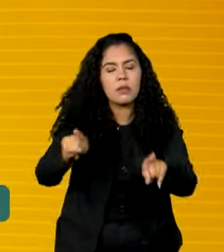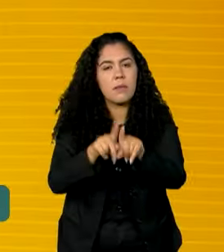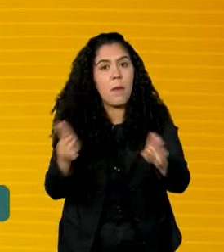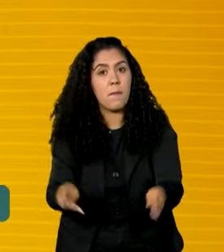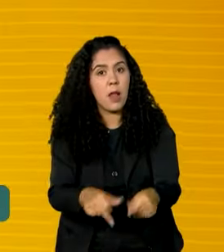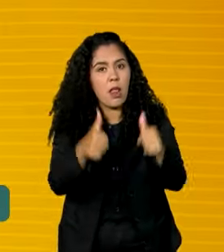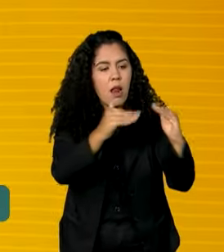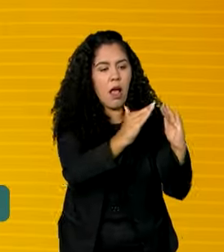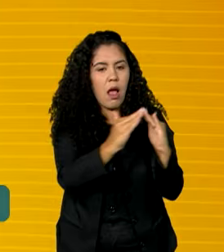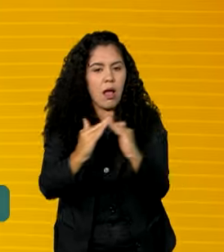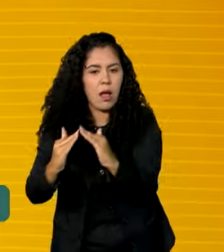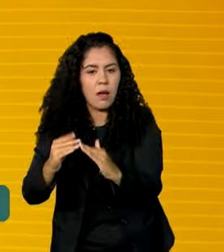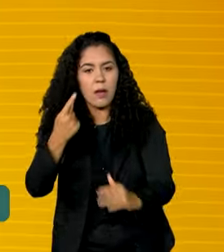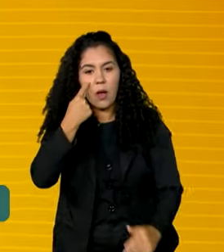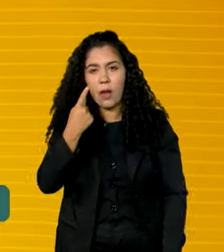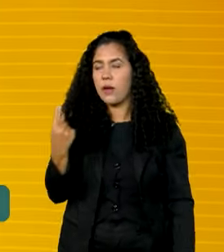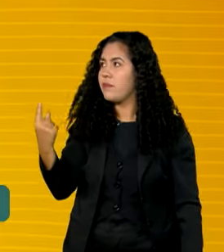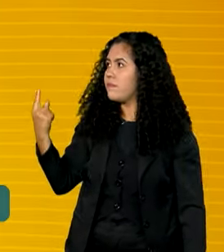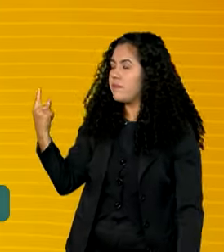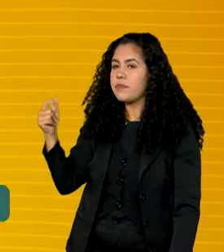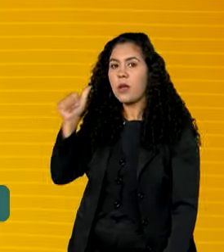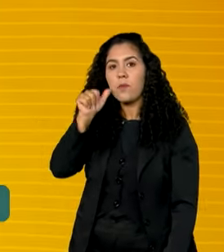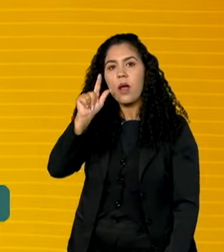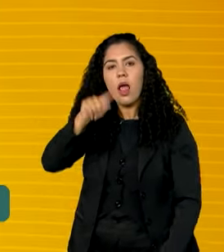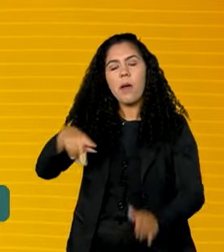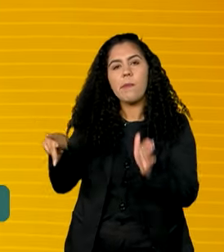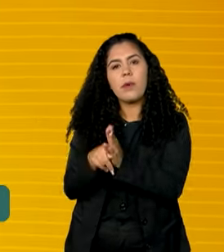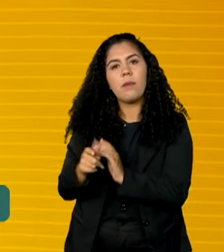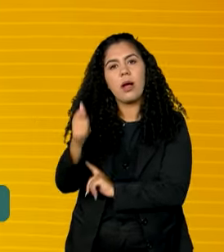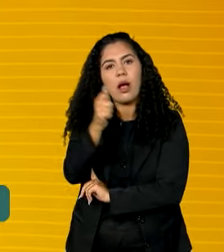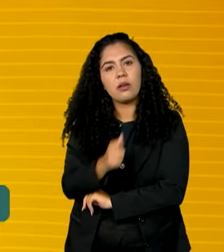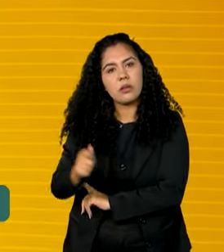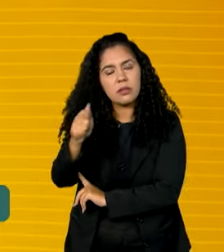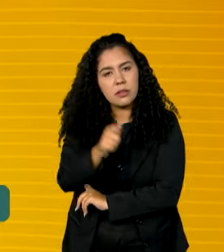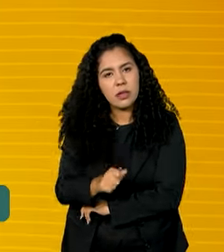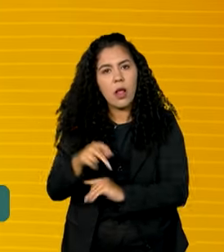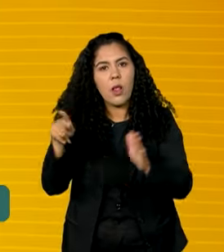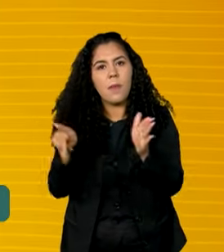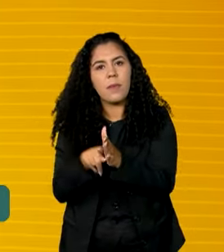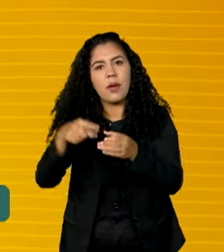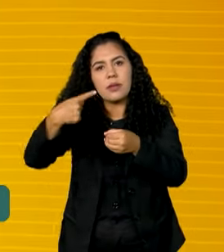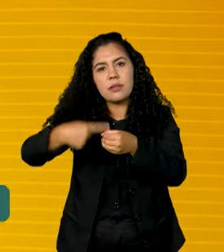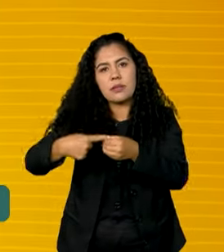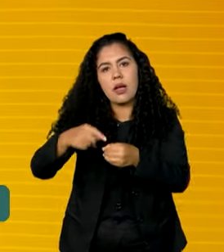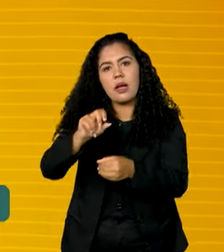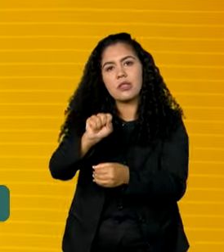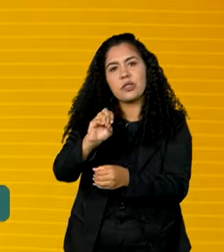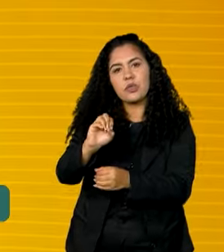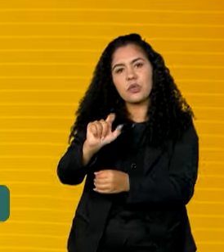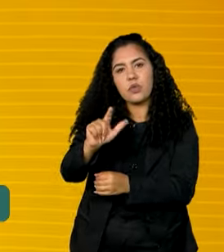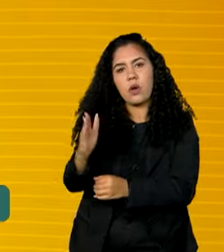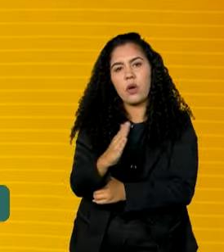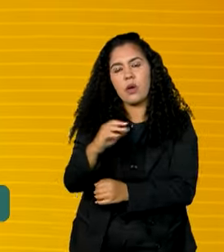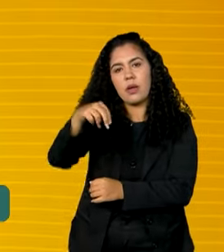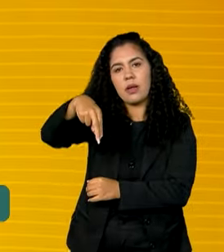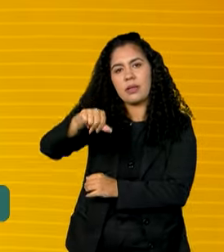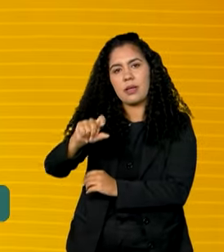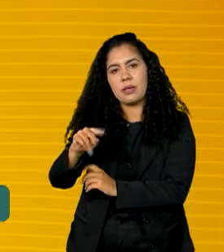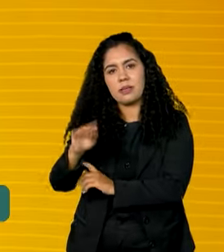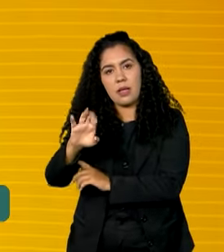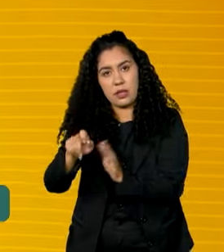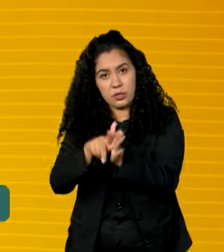A BISA é de uma associação que atende moradores da comunidade do Sol Nascente, no Distrito Federal, e que foi